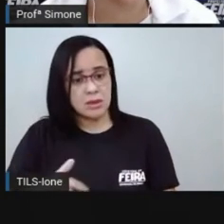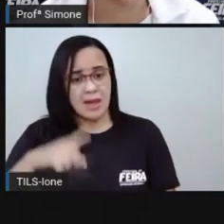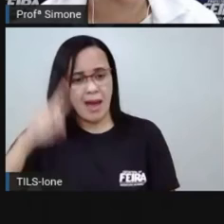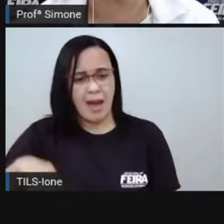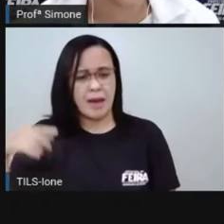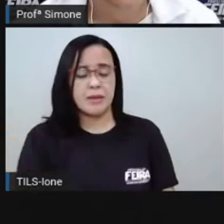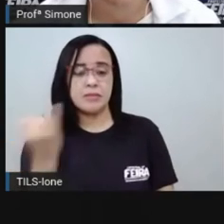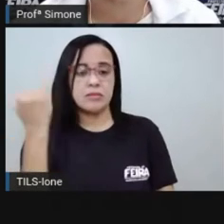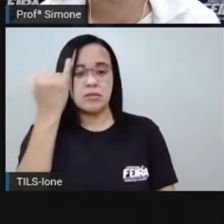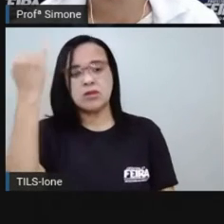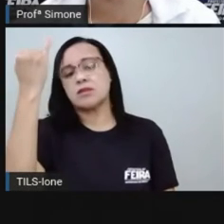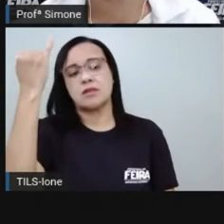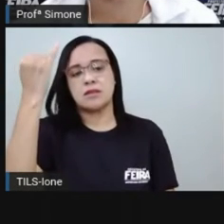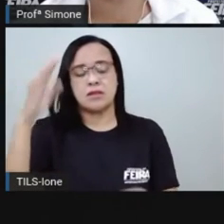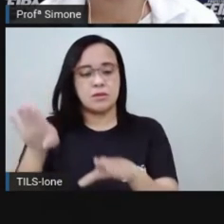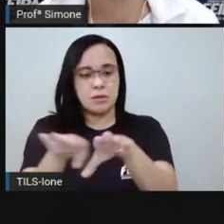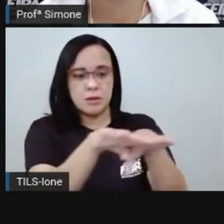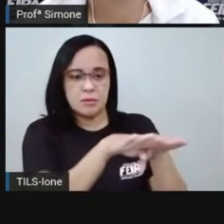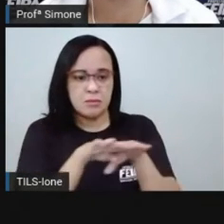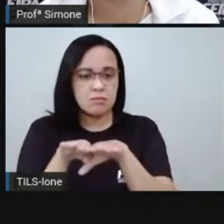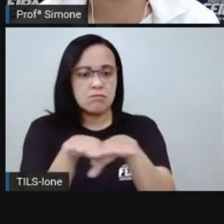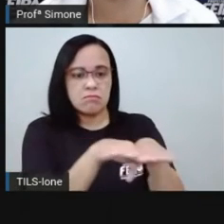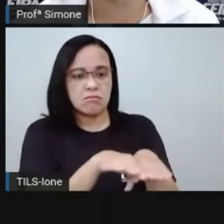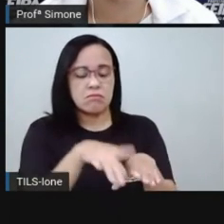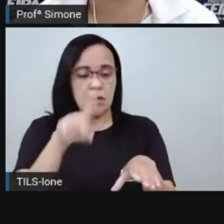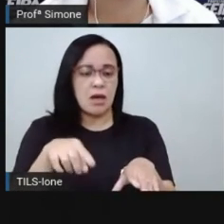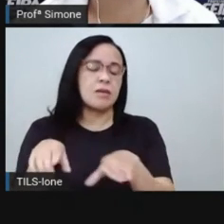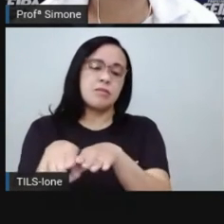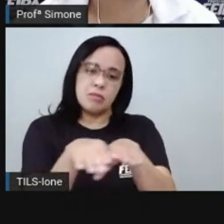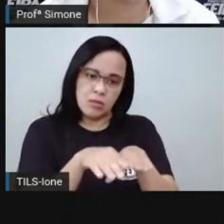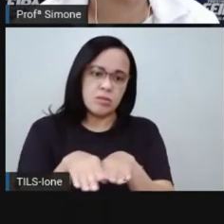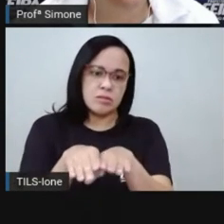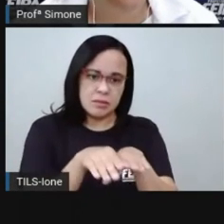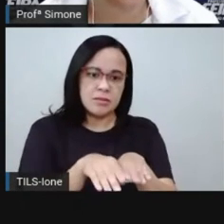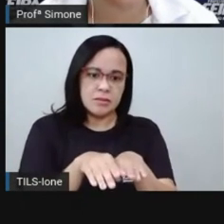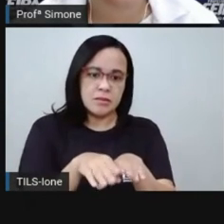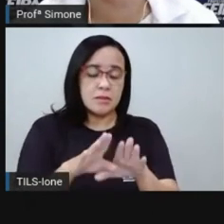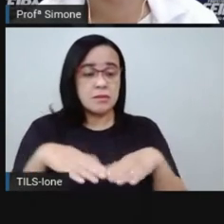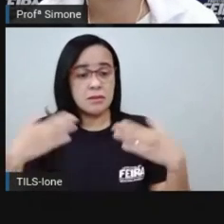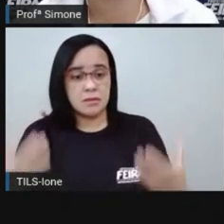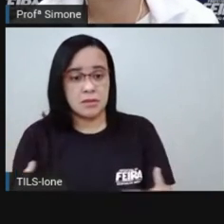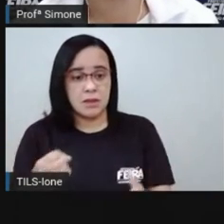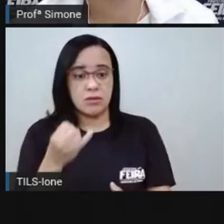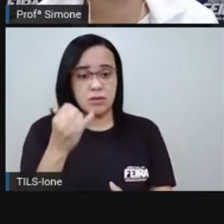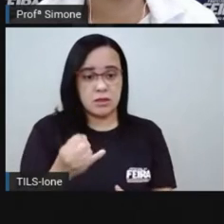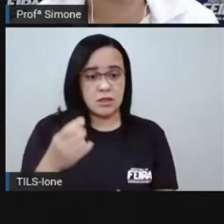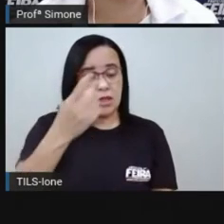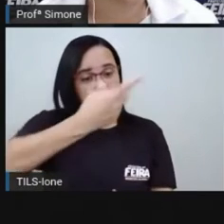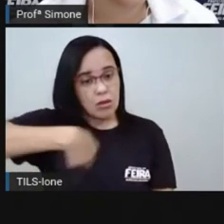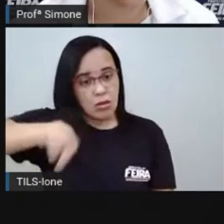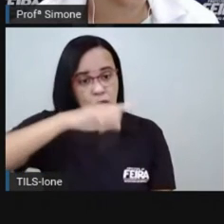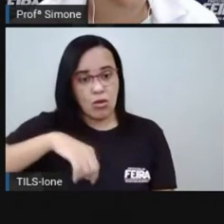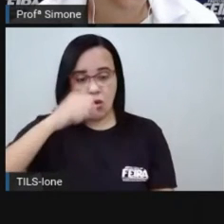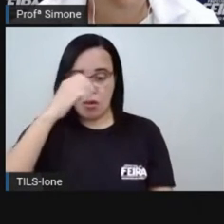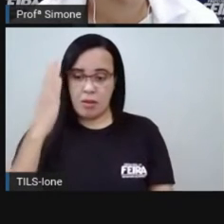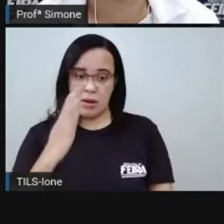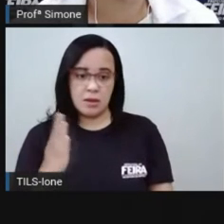igualdade. Experiência que nós brasileiros retornamos a ter em 1985,